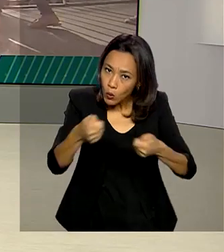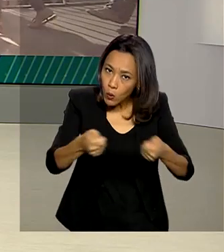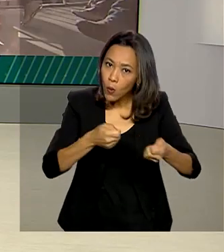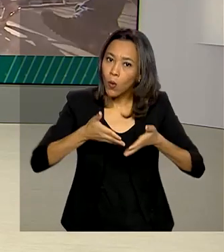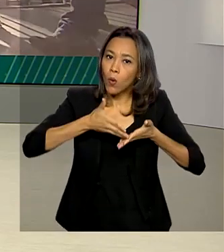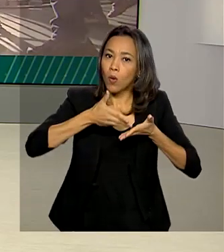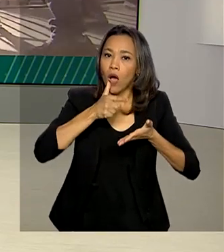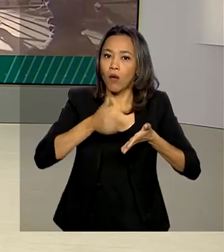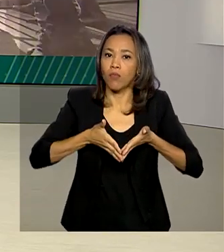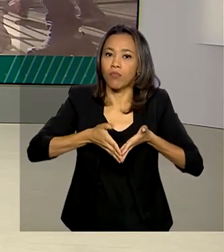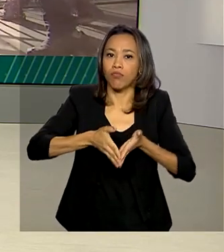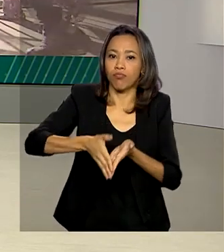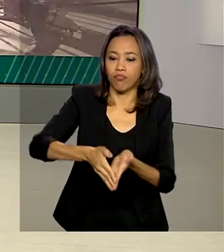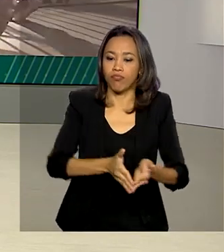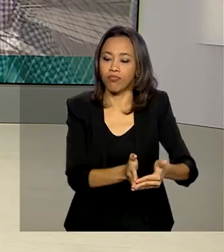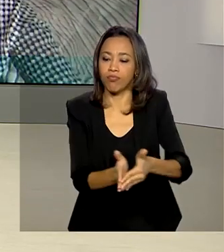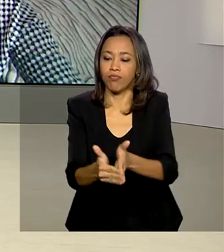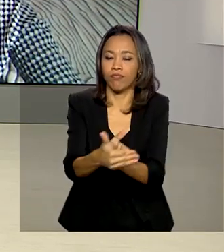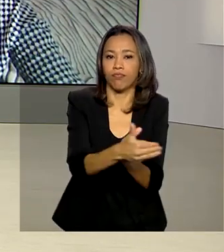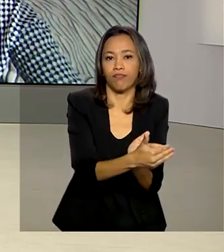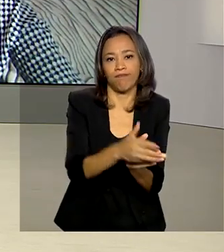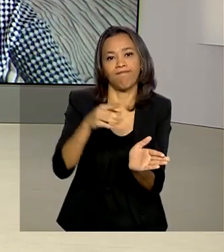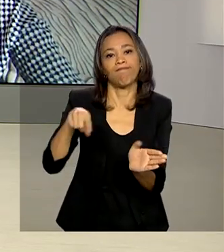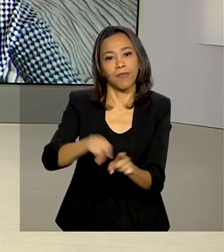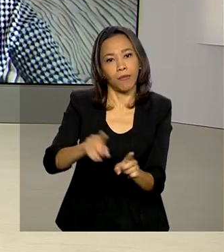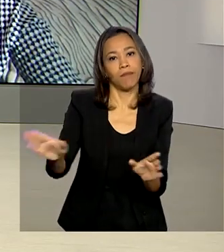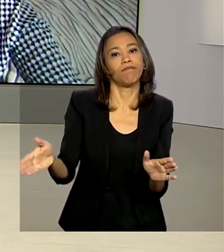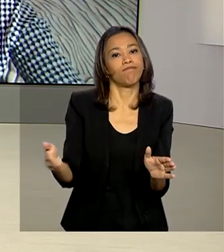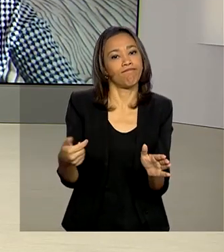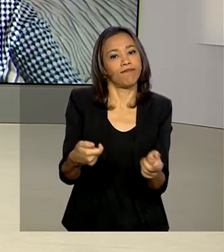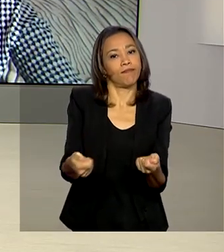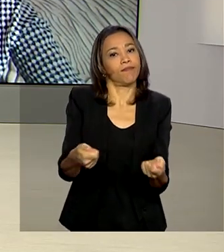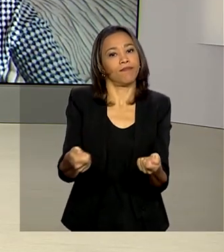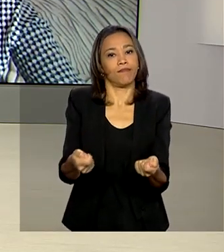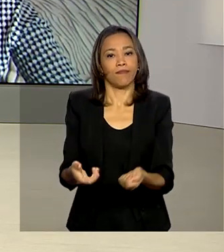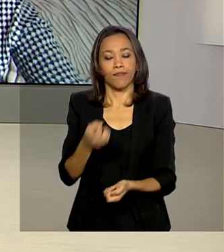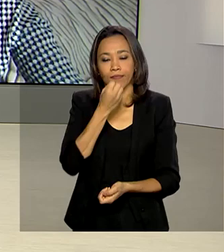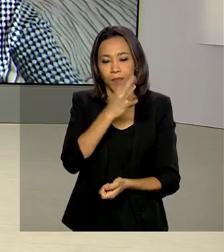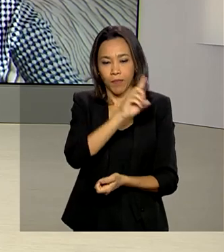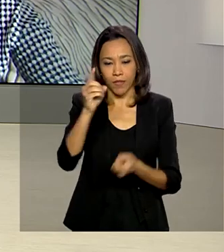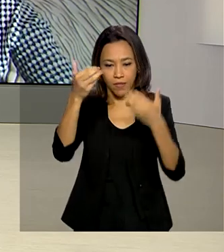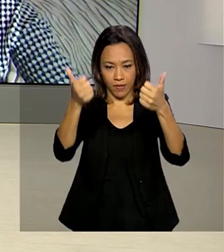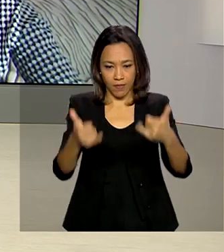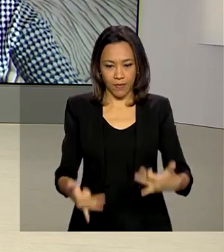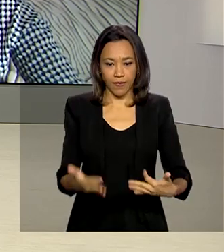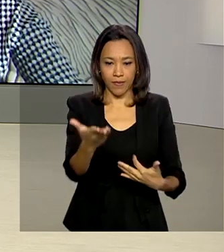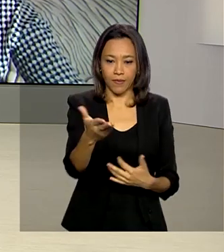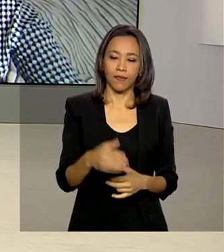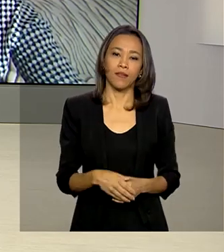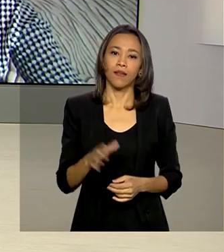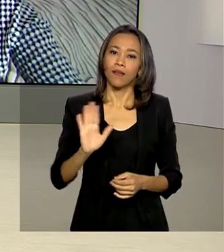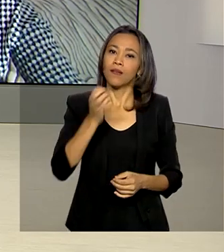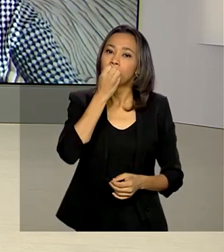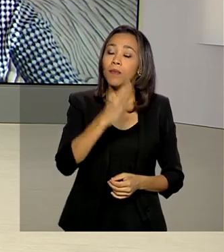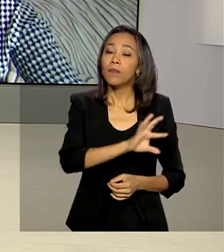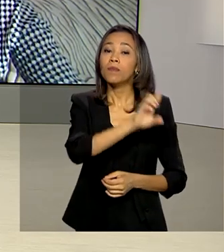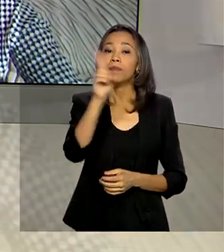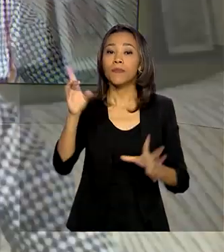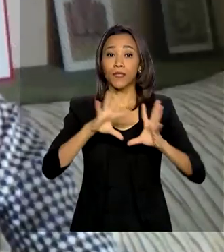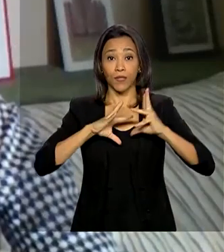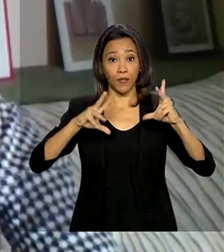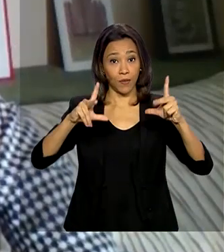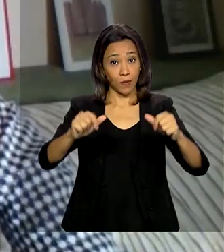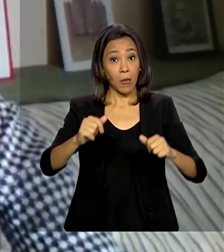Vamos a São Paulo conversar com Priscila Kerst sobre esse assunto. Oi, Priscila, bom dia. Oi, Renata, bom dia para você, bom dia a todos